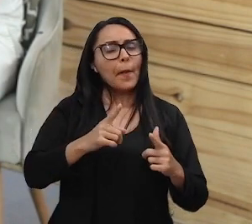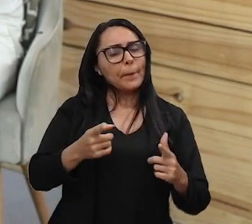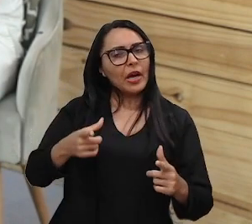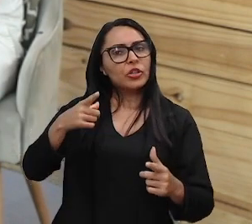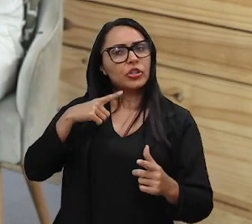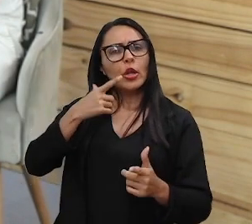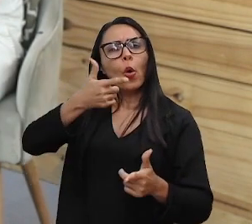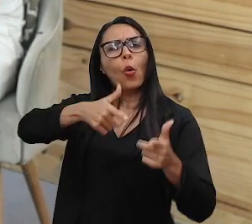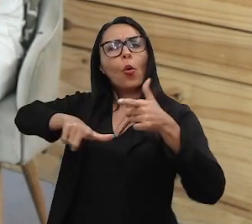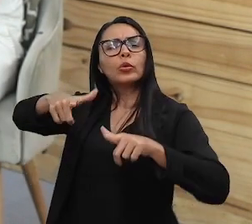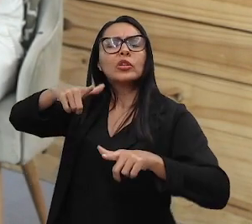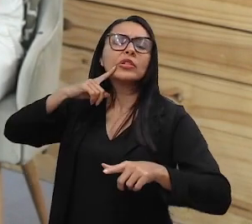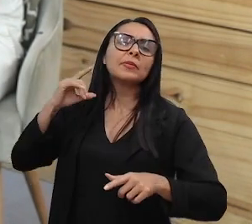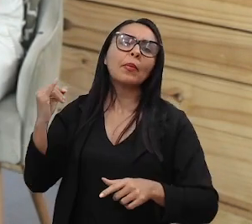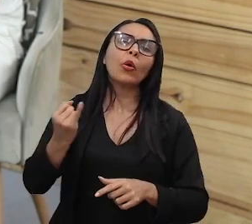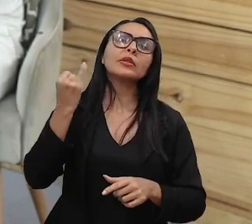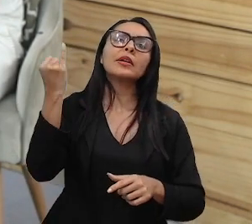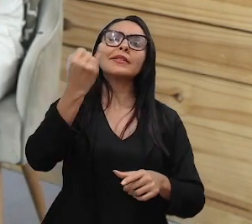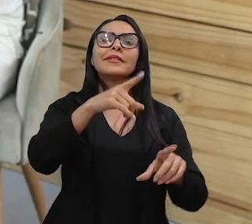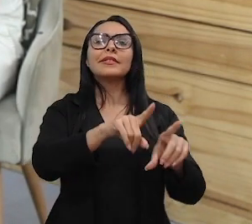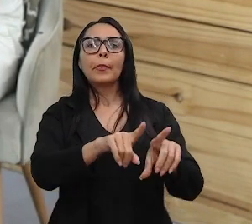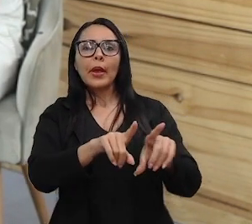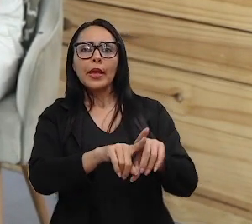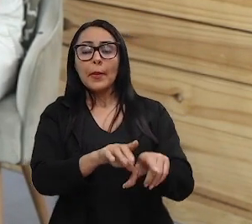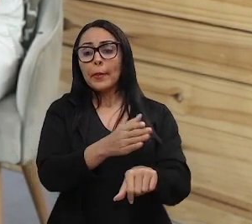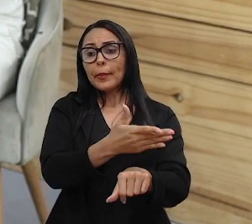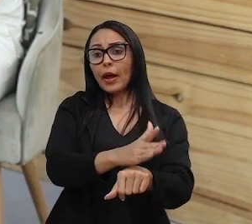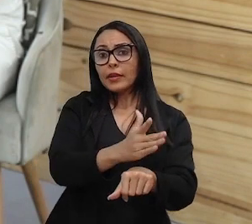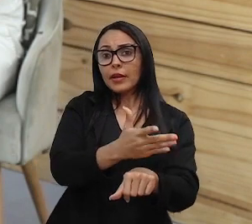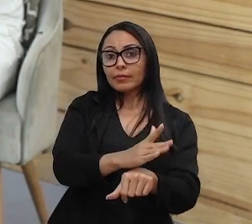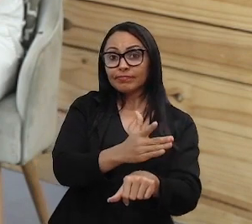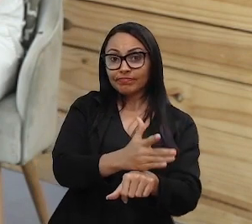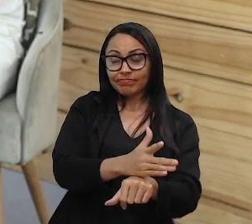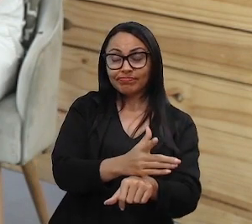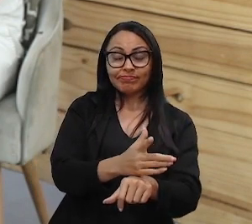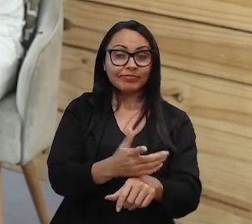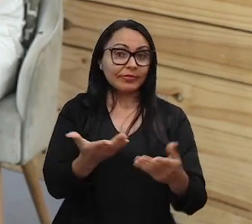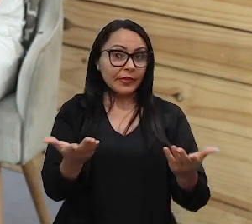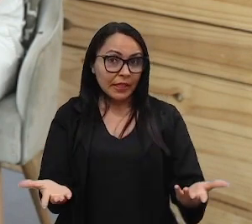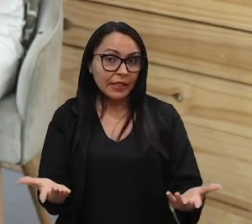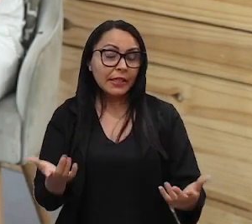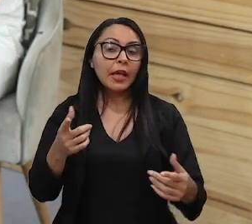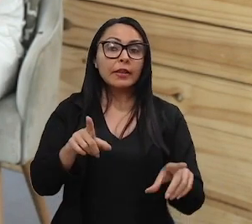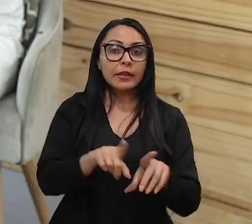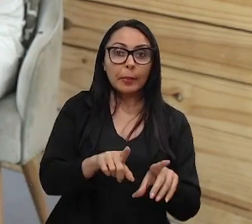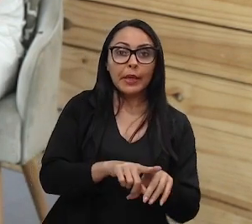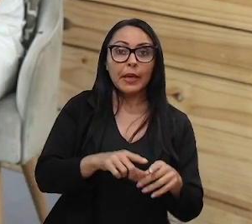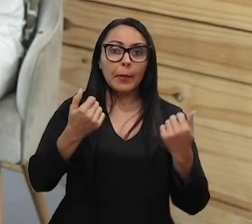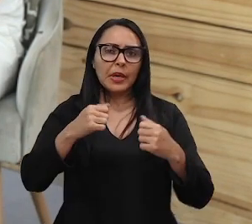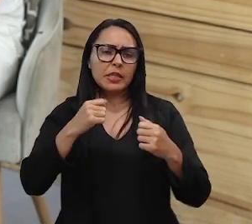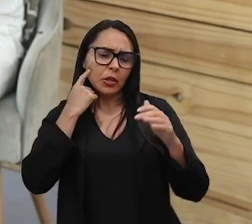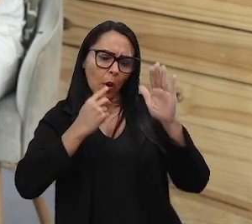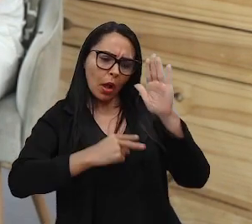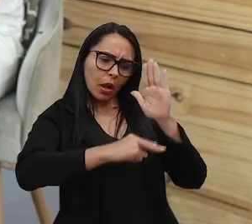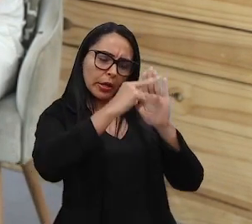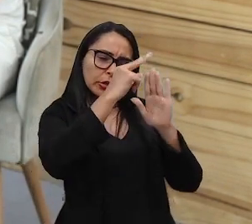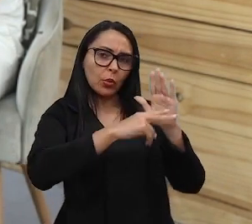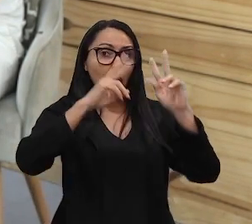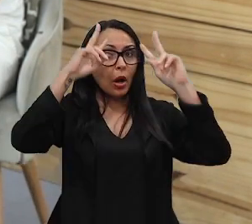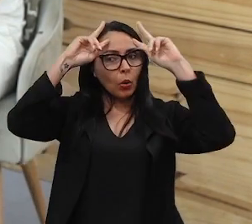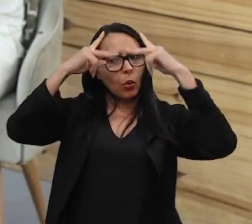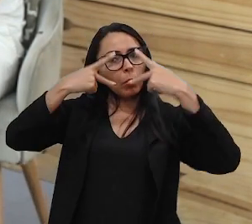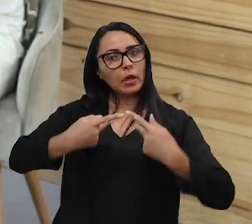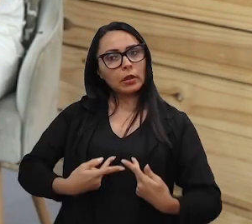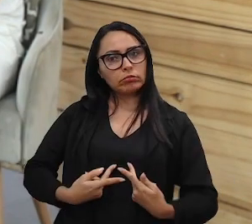questões que são importantes para eu colocar essa solução ali em prática. E essa solução, ela também precisa de uma leitura humana,